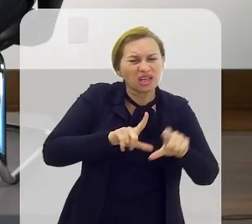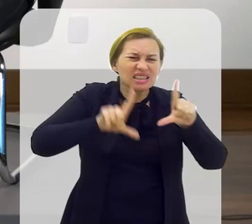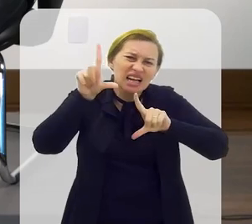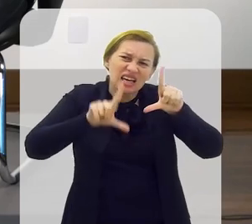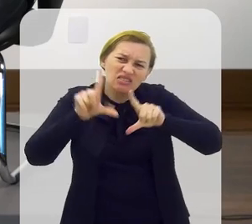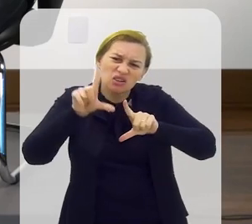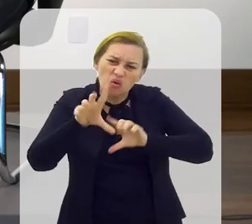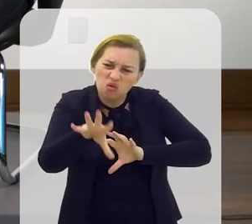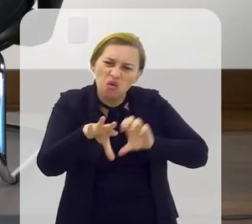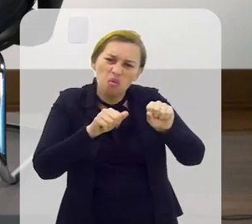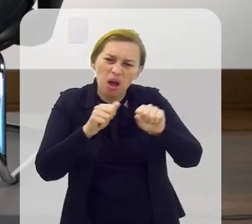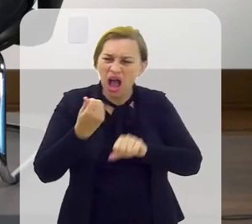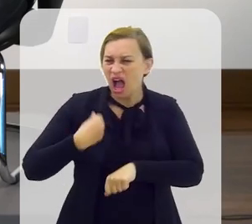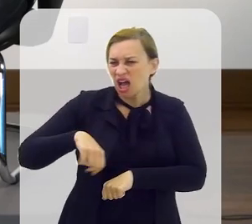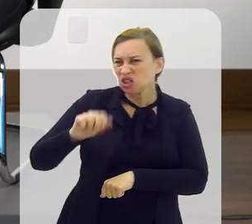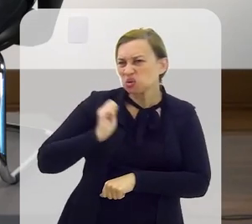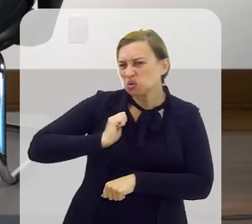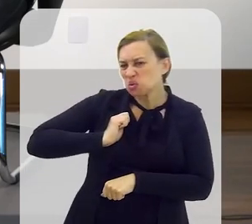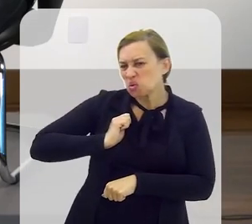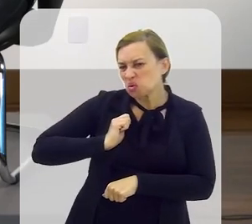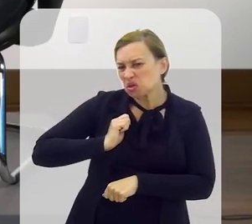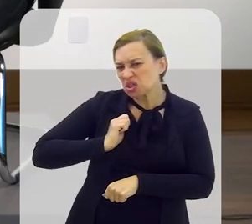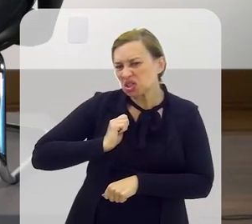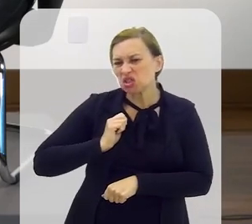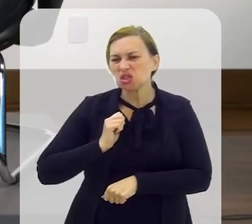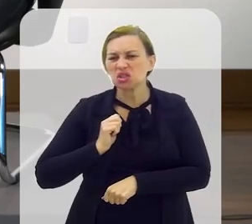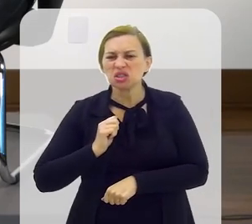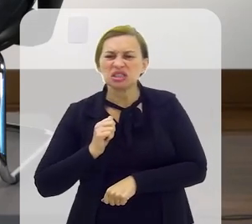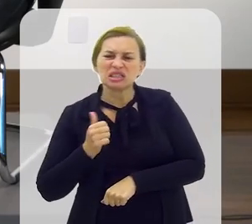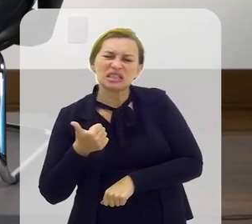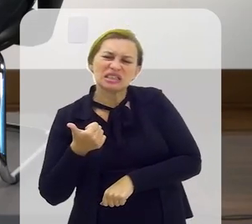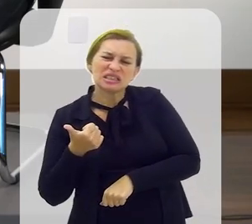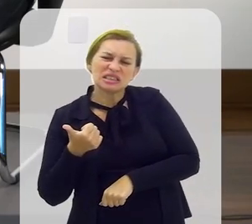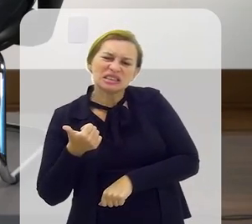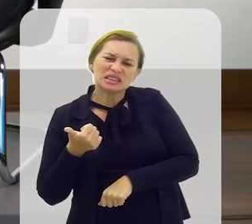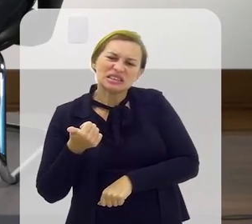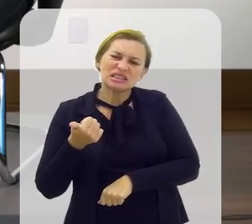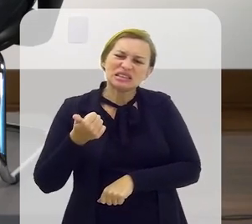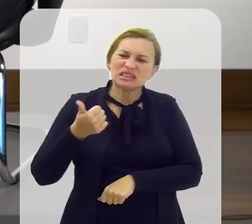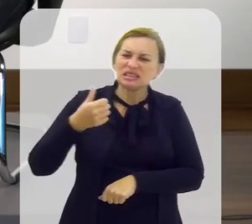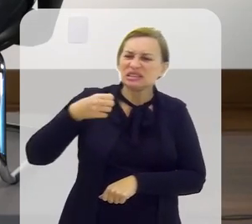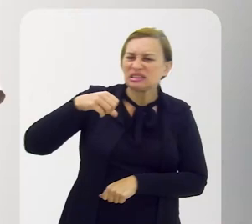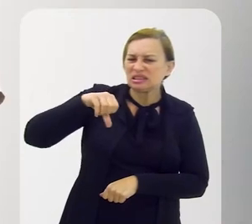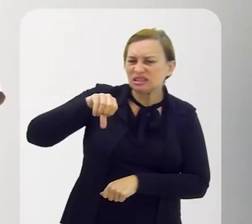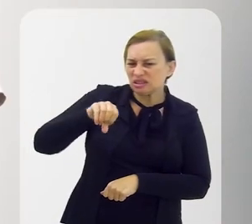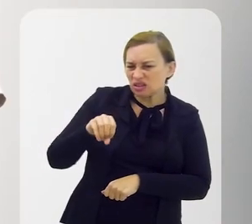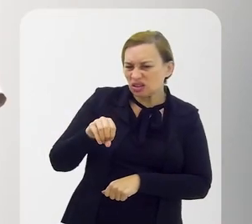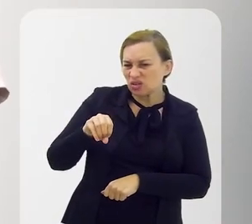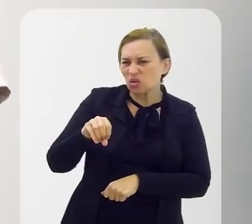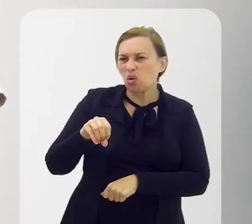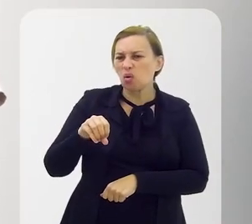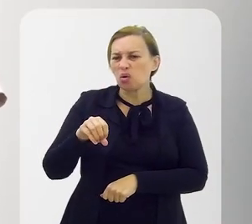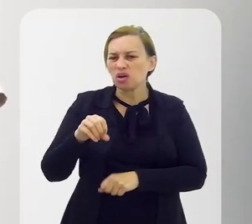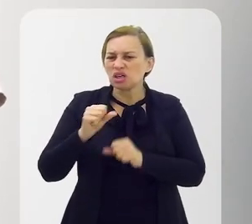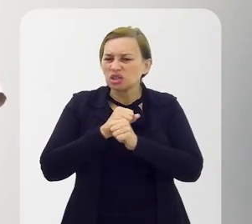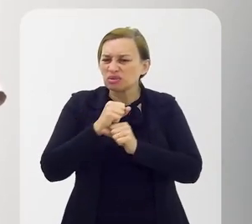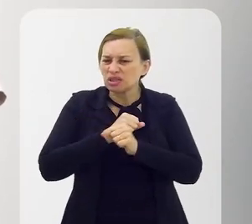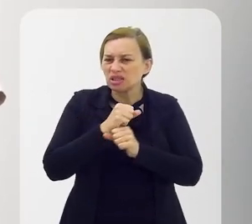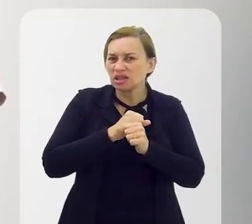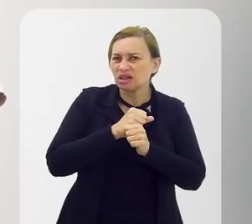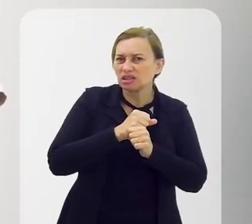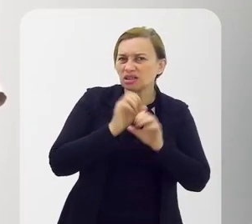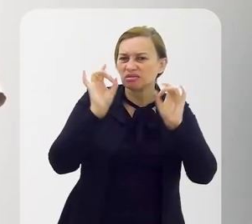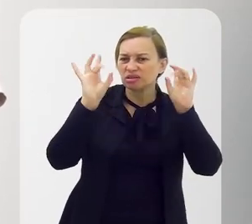A televisão Começa a formar atores Muito recentemente Começam a surgir cursos específicos Especializados em